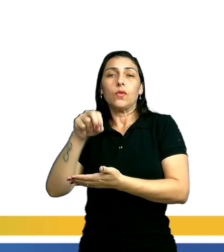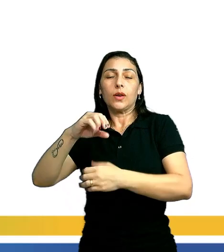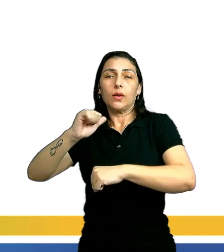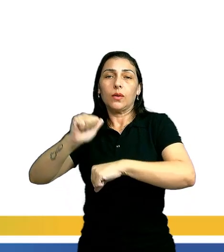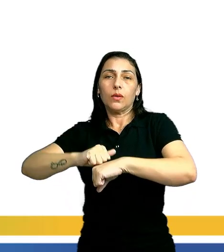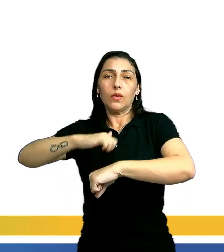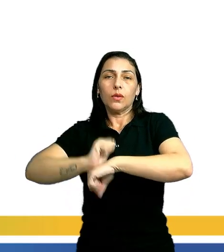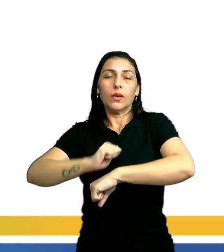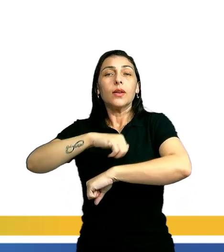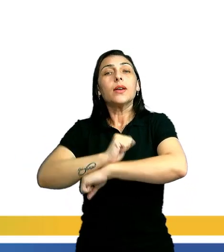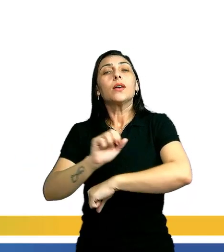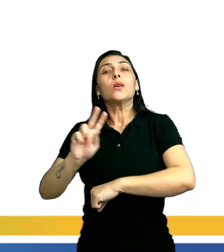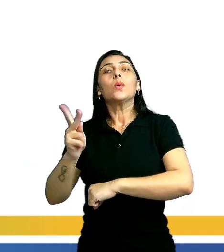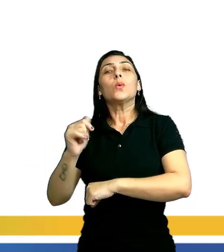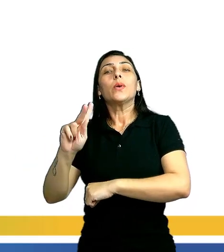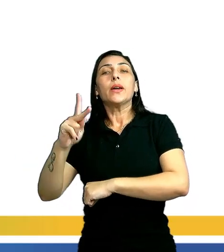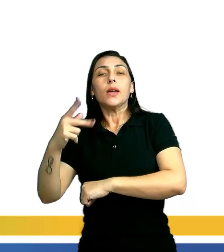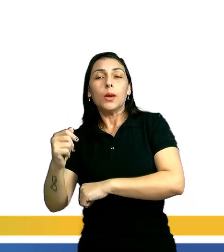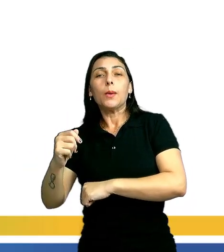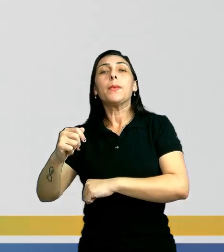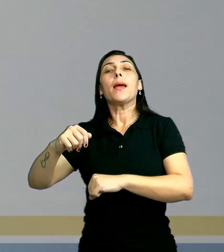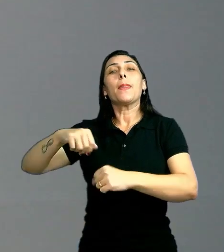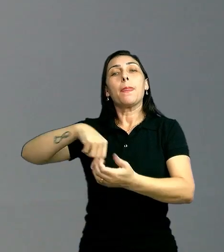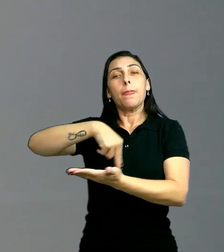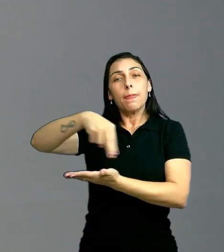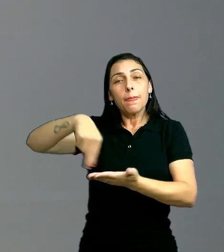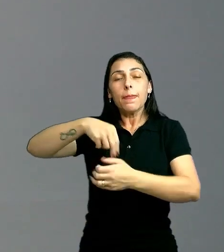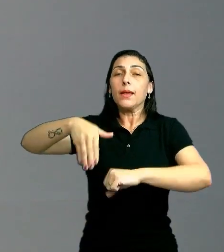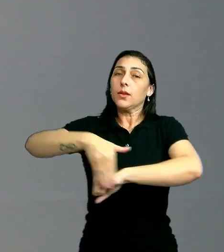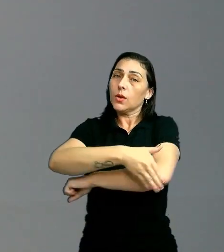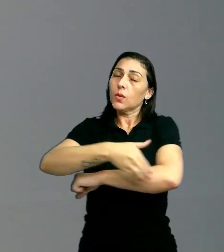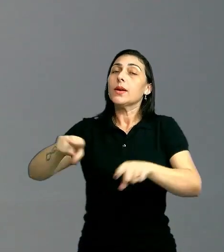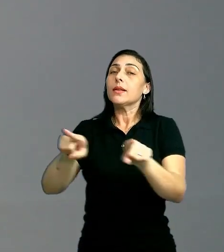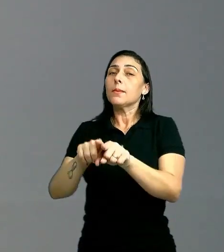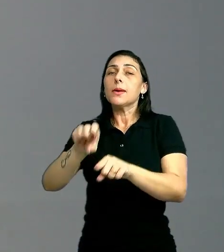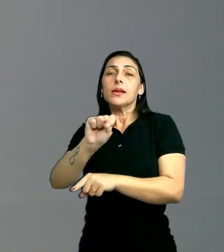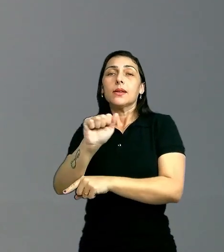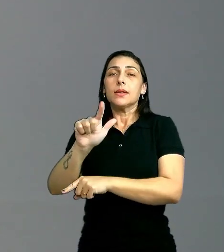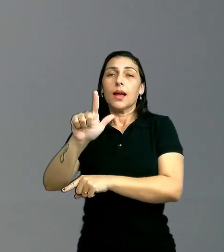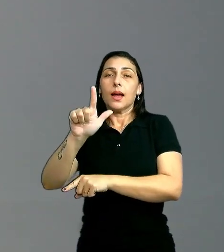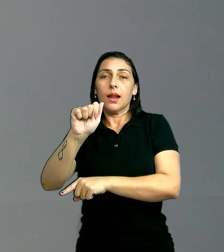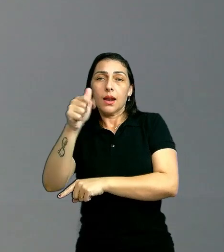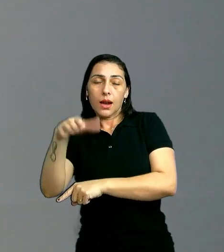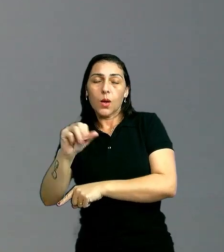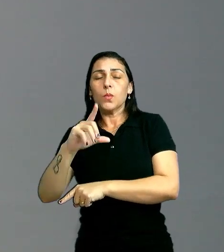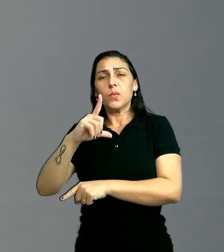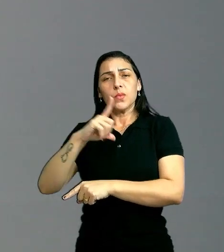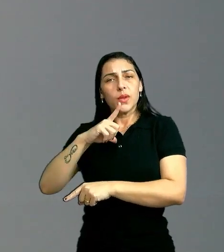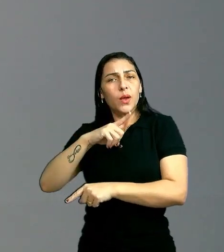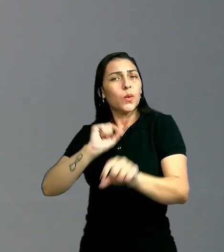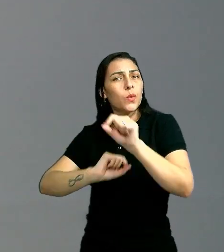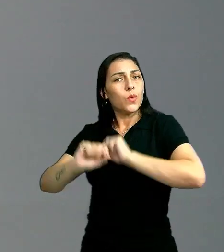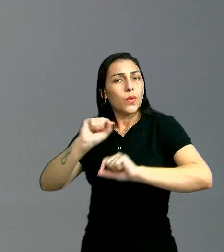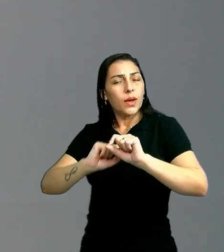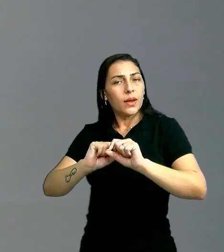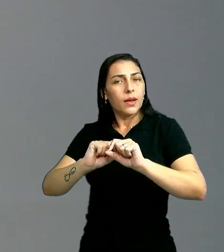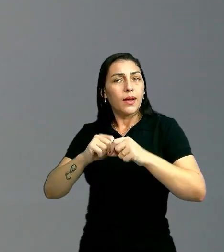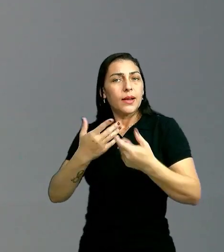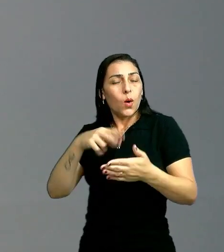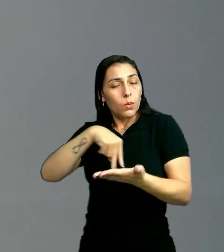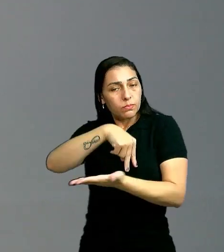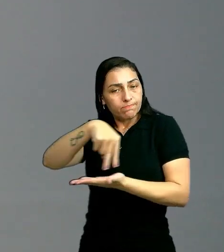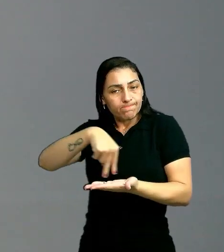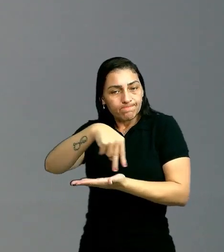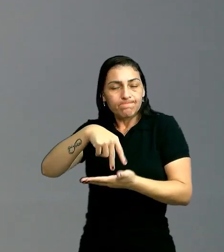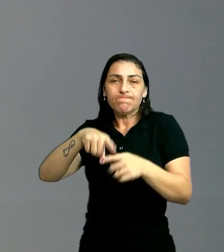hip-hop, as danças de rua e de salão. Obviamente, eu tenho aí uma questão sobre